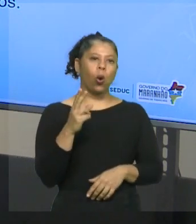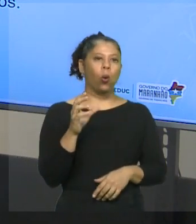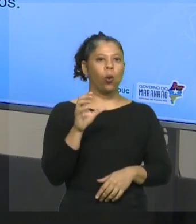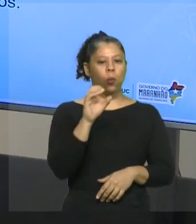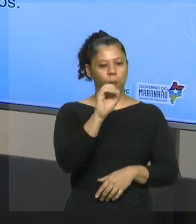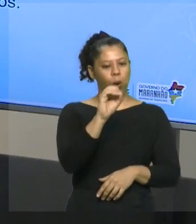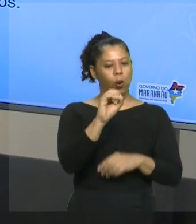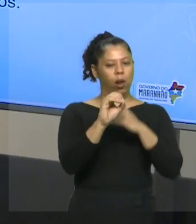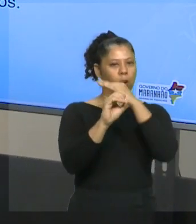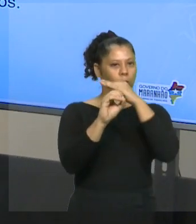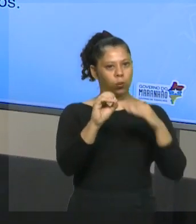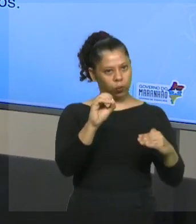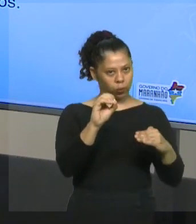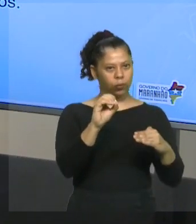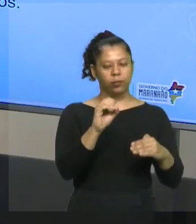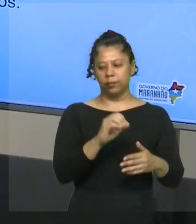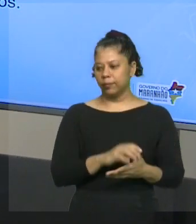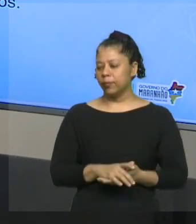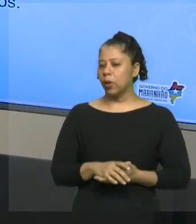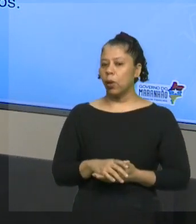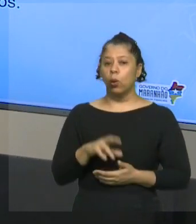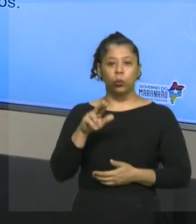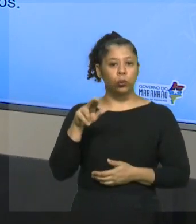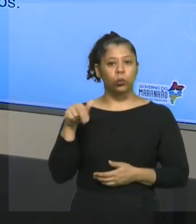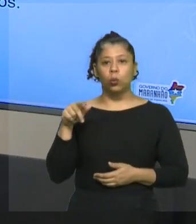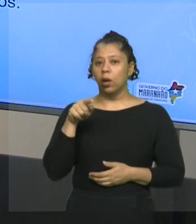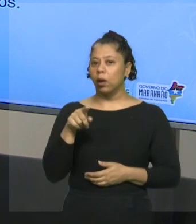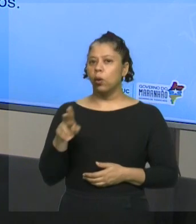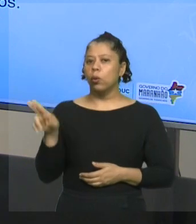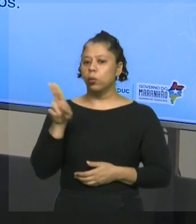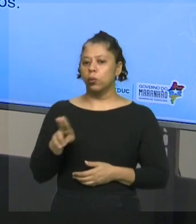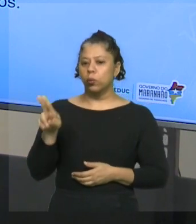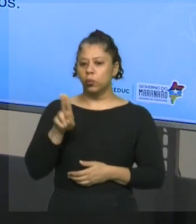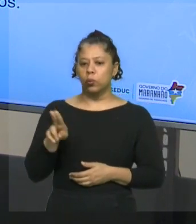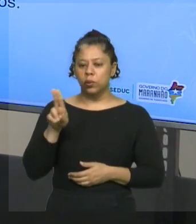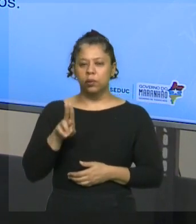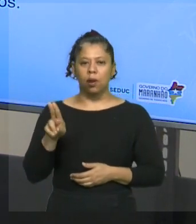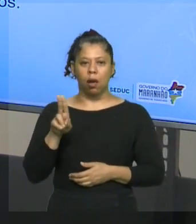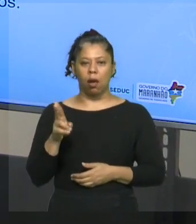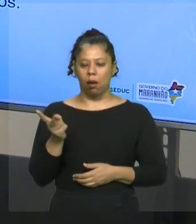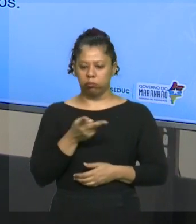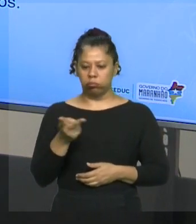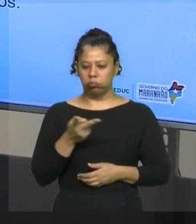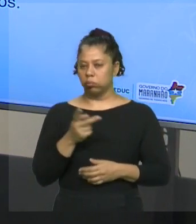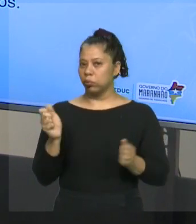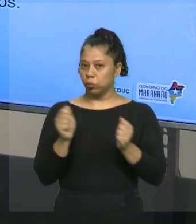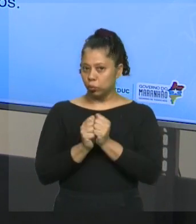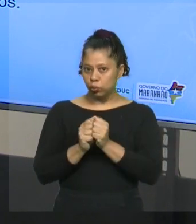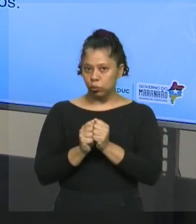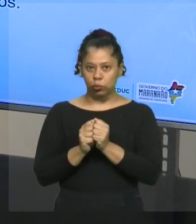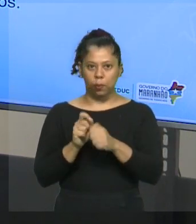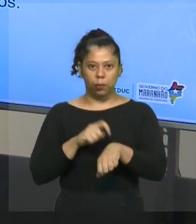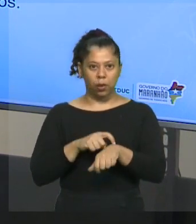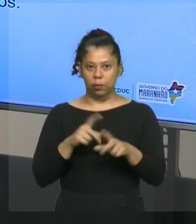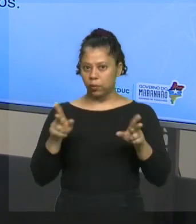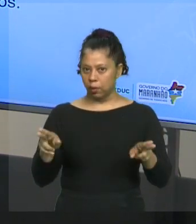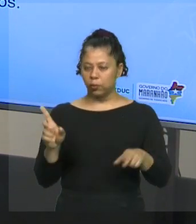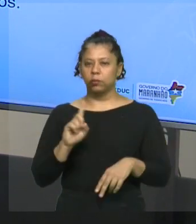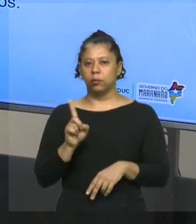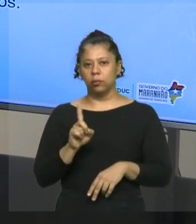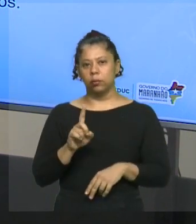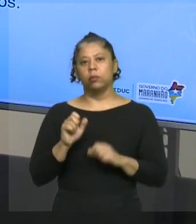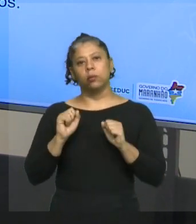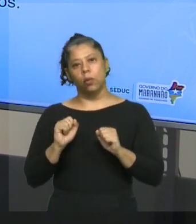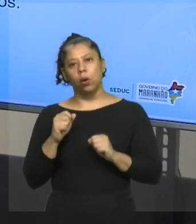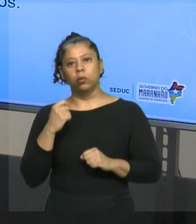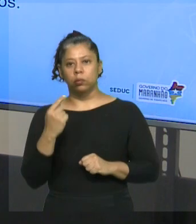bola cortada. Jamais você vai utilizar as duas representações ao mesmo tempo. Uma